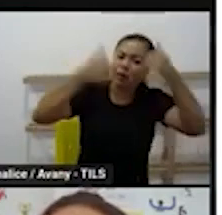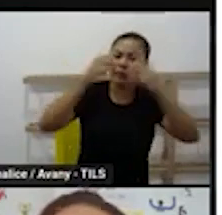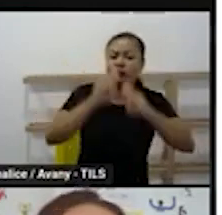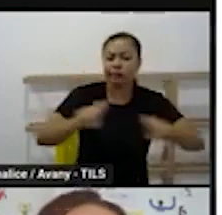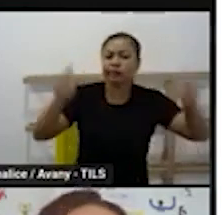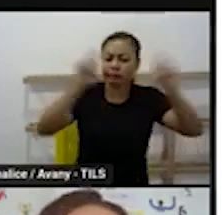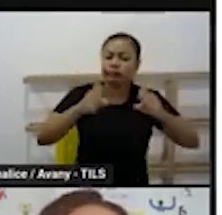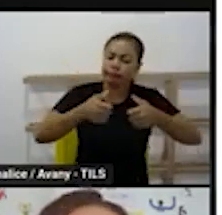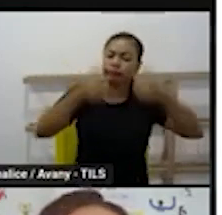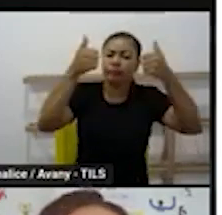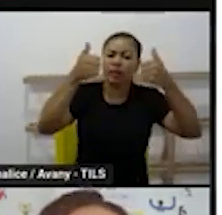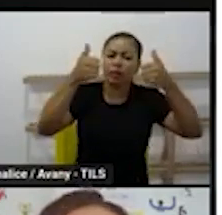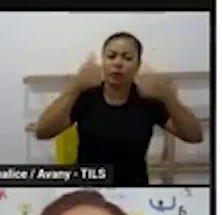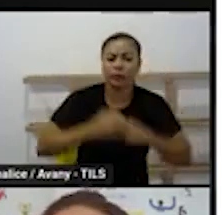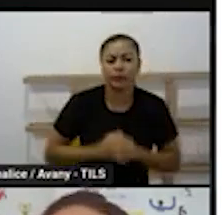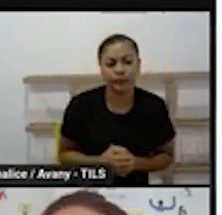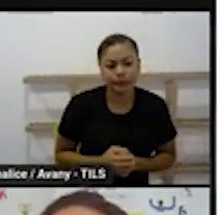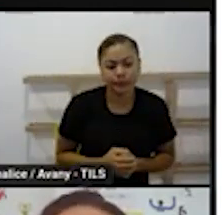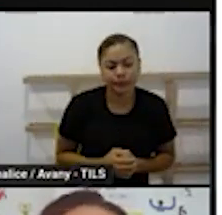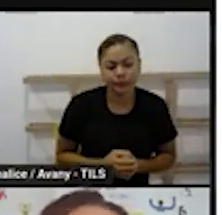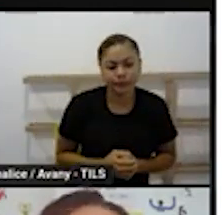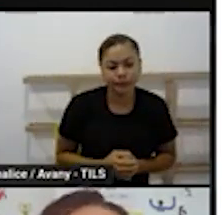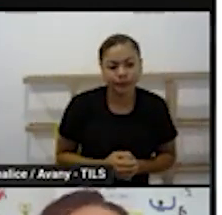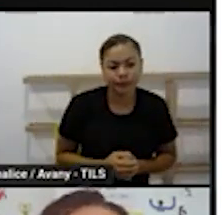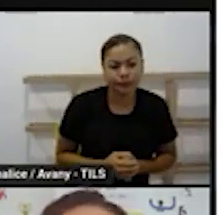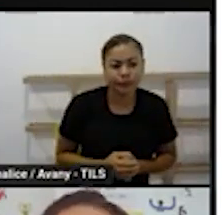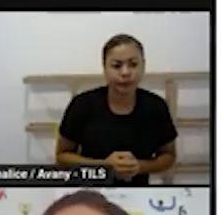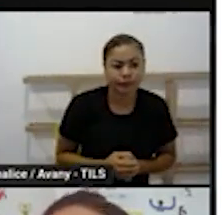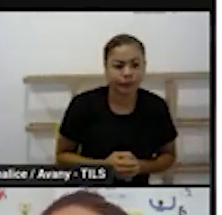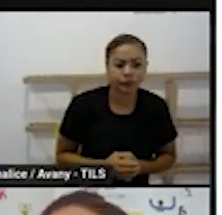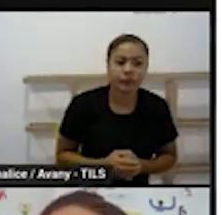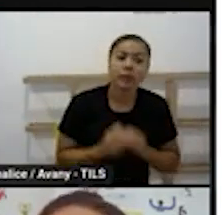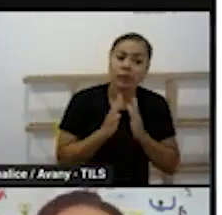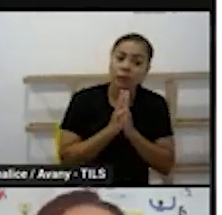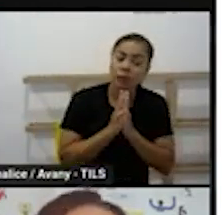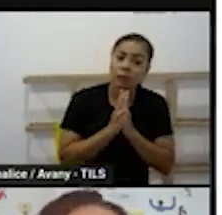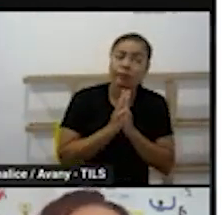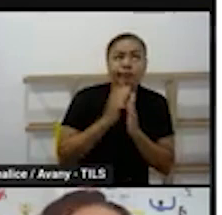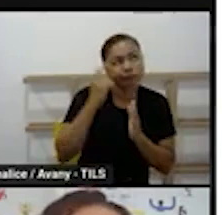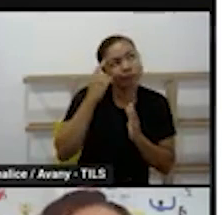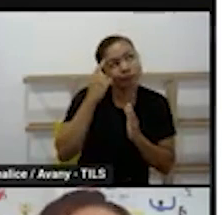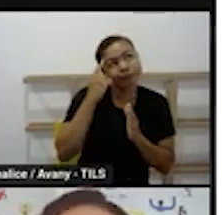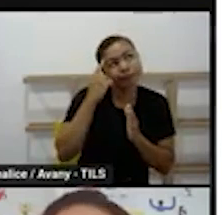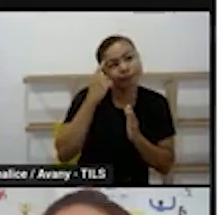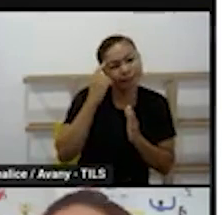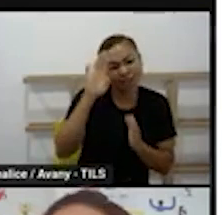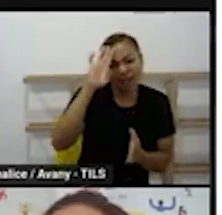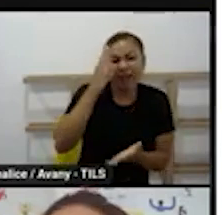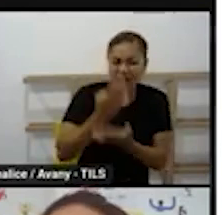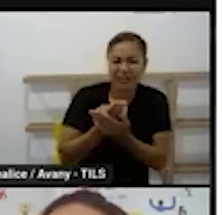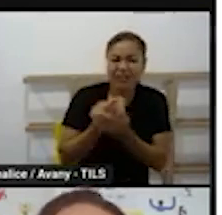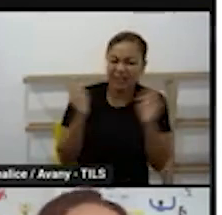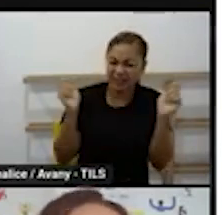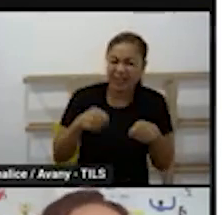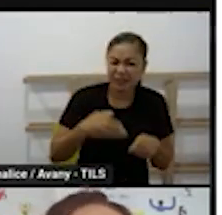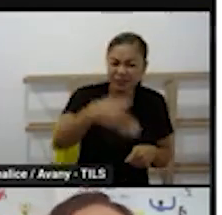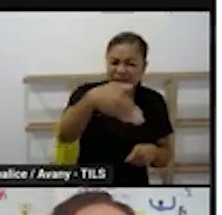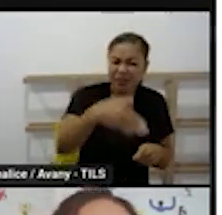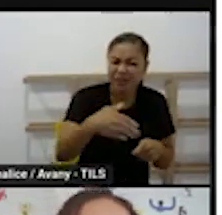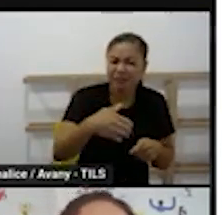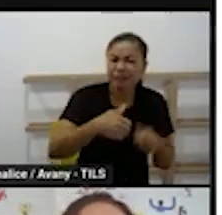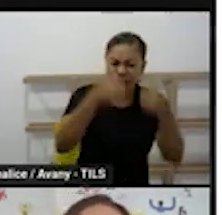vamos pensar que essa essa essa qualidade da internet já está sendo pensada aqui pela prefeitura e pela secretaria de educação tá bom pode